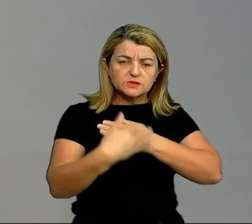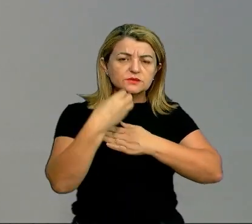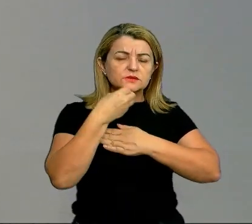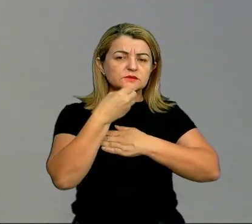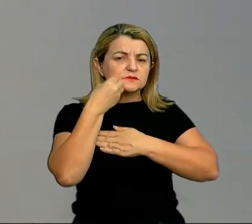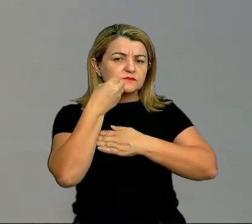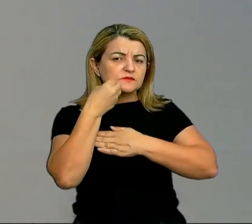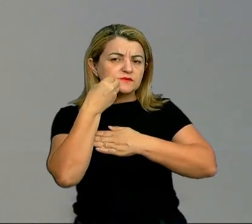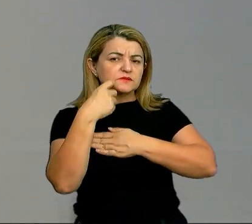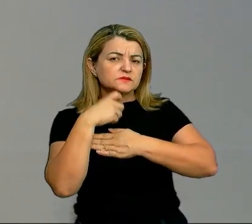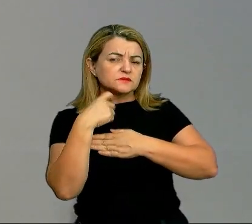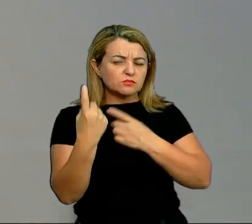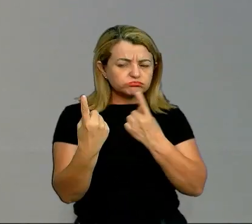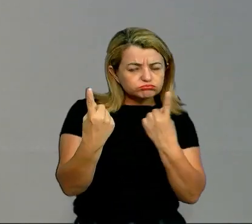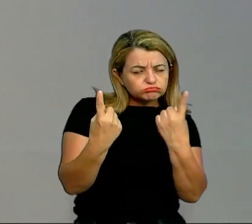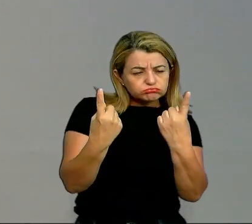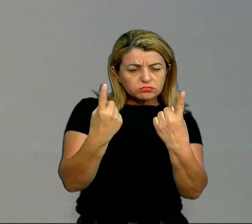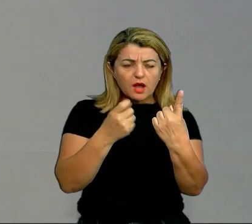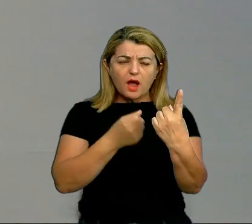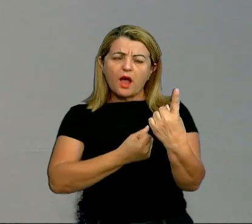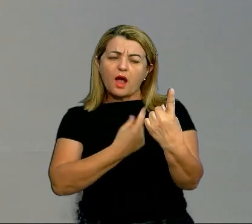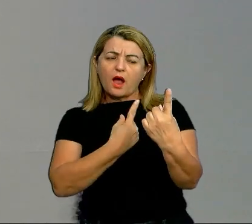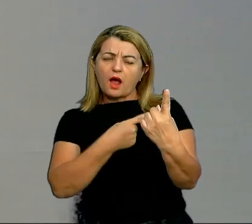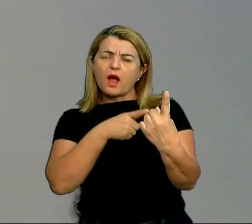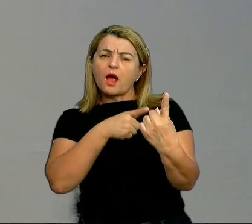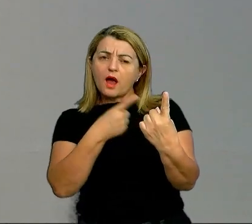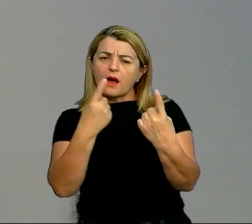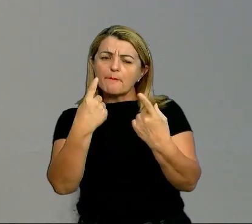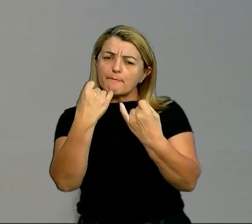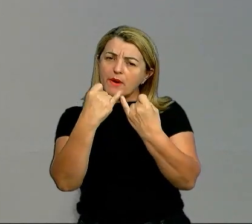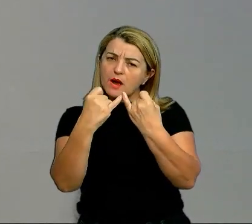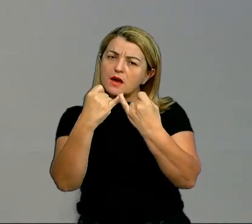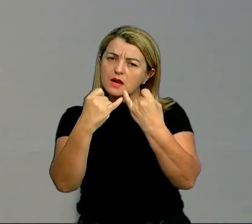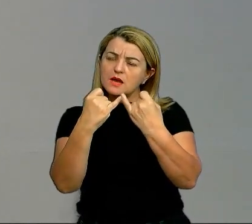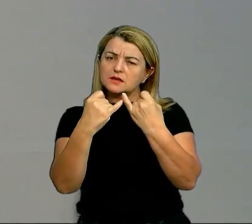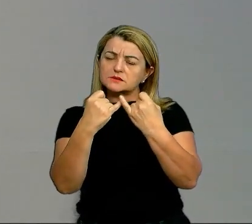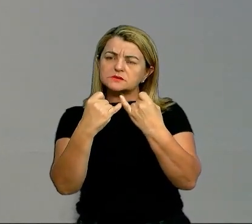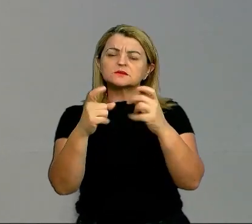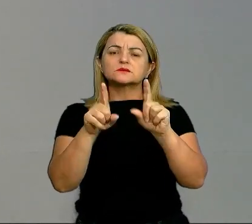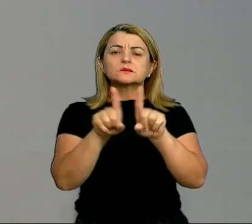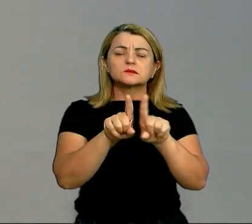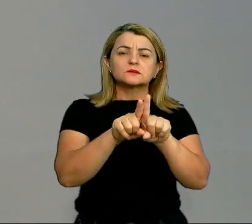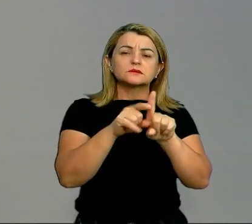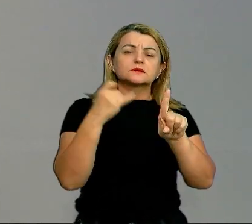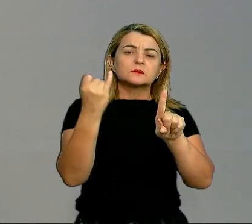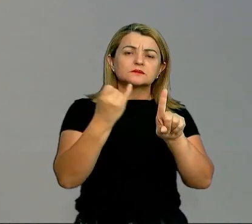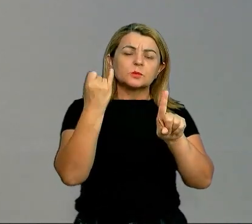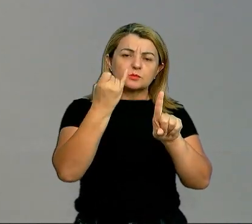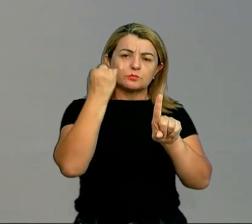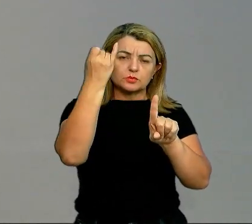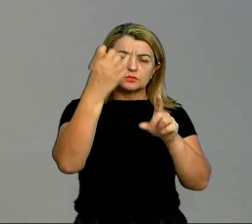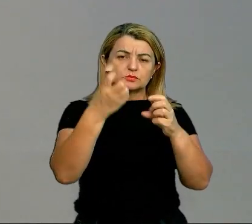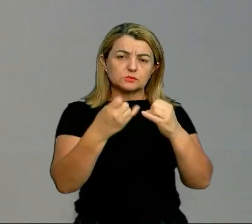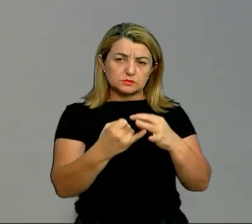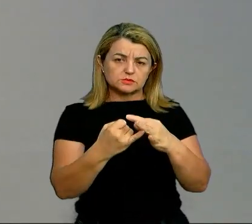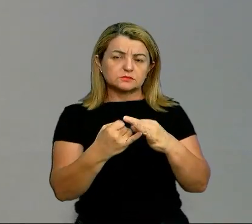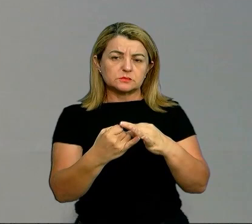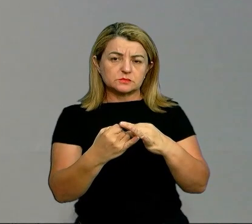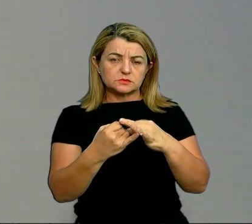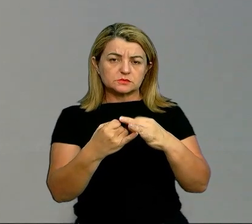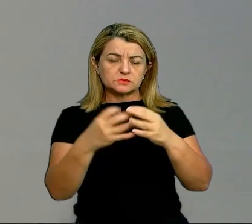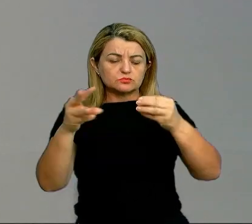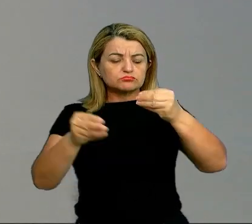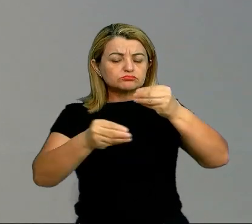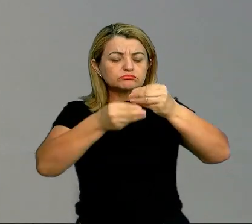alguns traços nessas produções desses heterônimos. Também é importante ressaltar, pessoal, que embora se